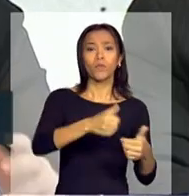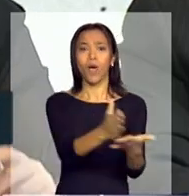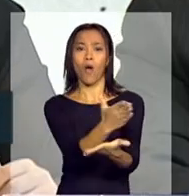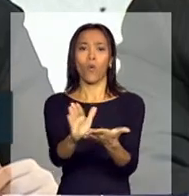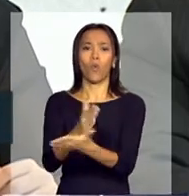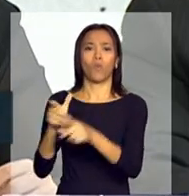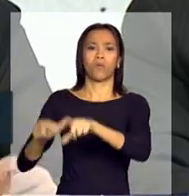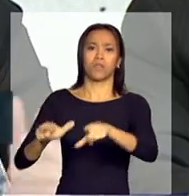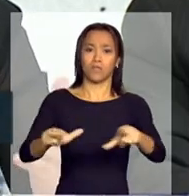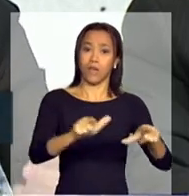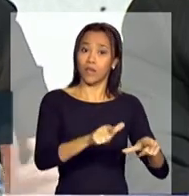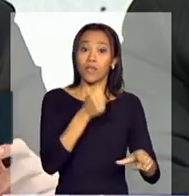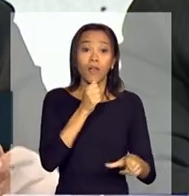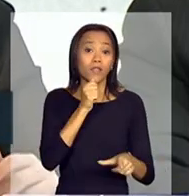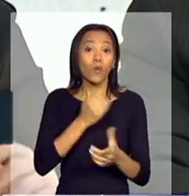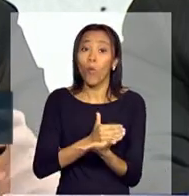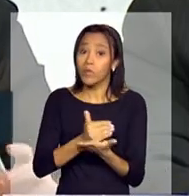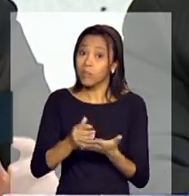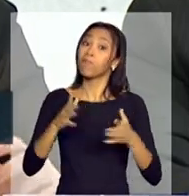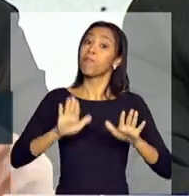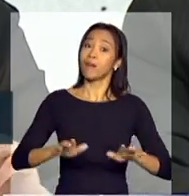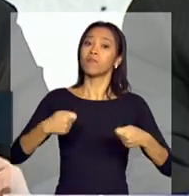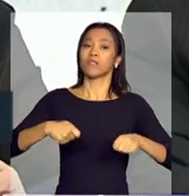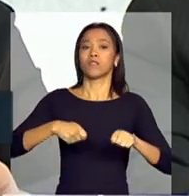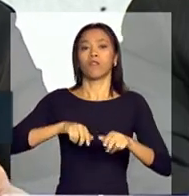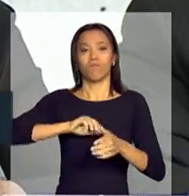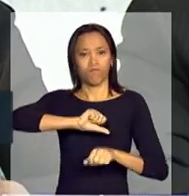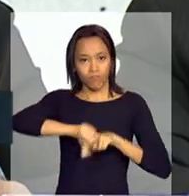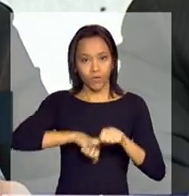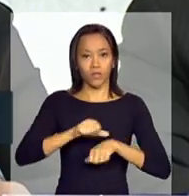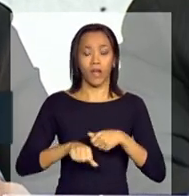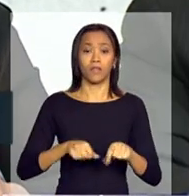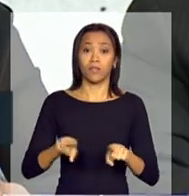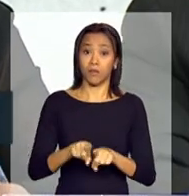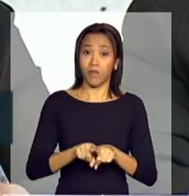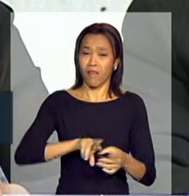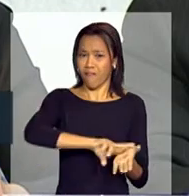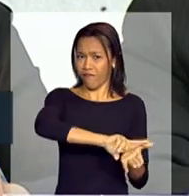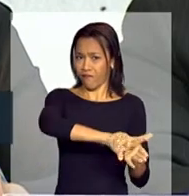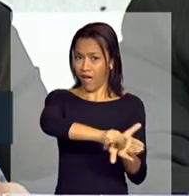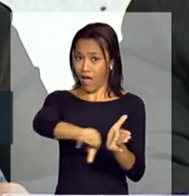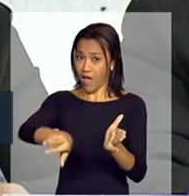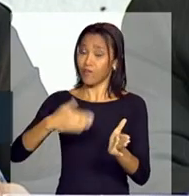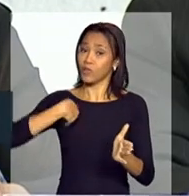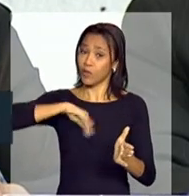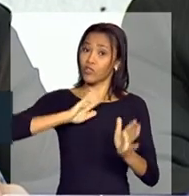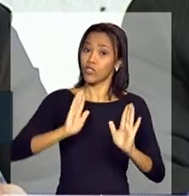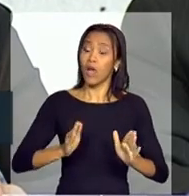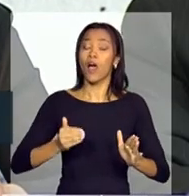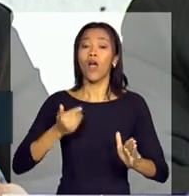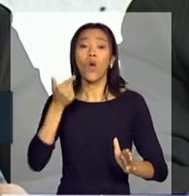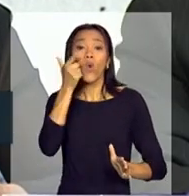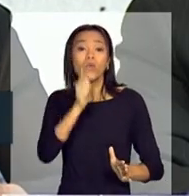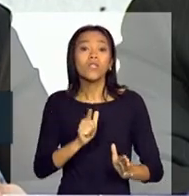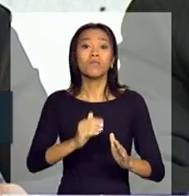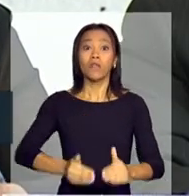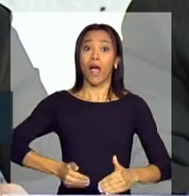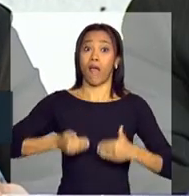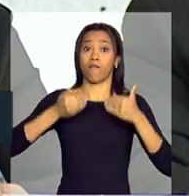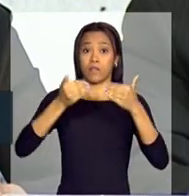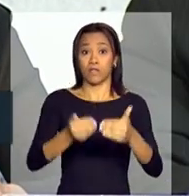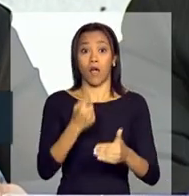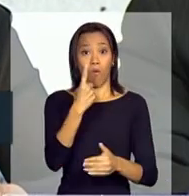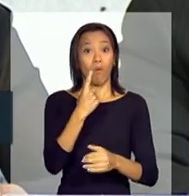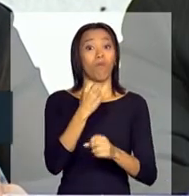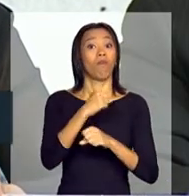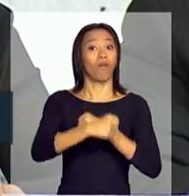começamos têm que ser trabalhadas. Então, várias das questões que a gente conseguiu já avançar ao longo desse um ano e meio de Brasil